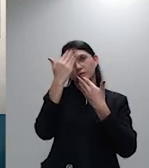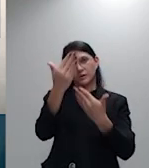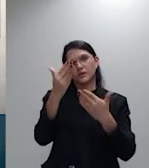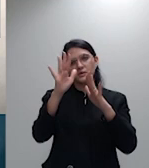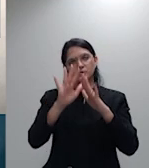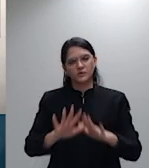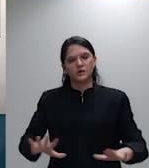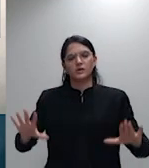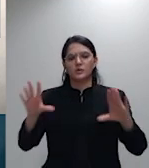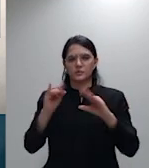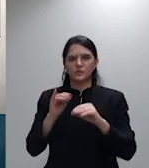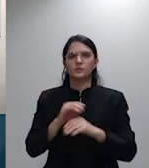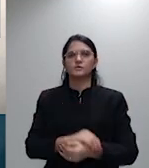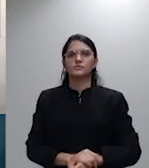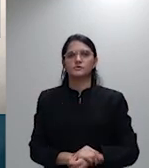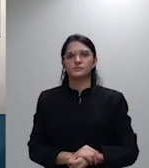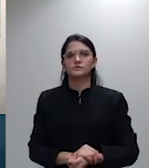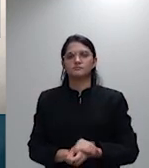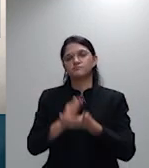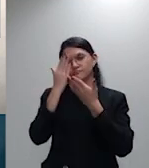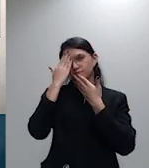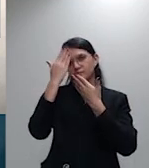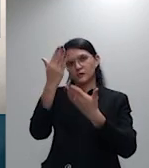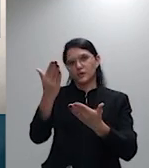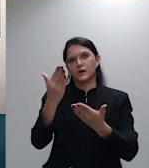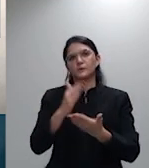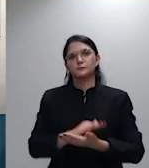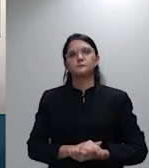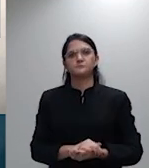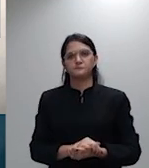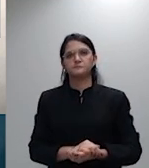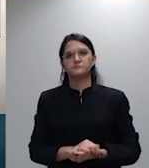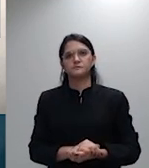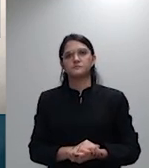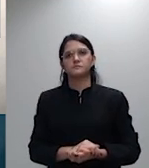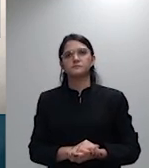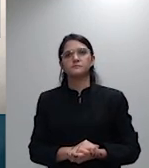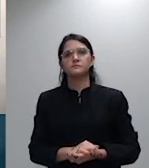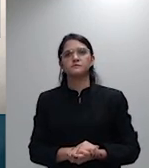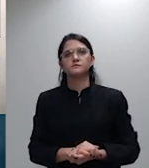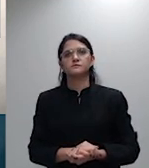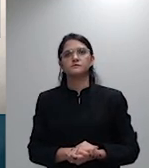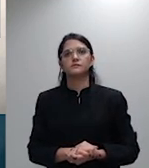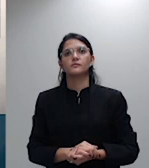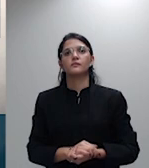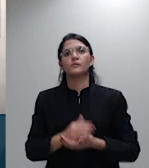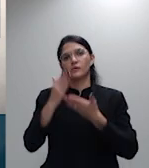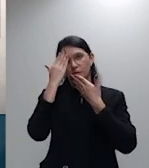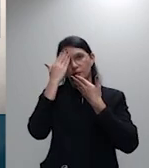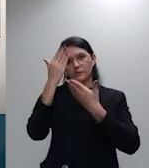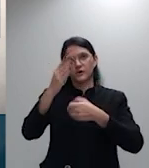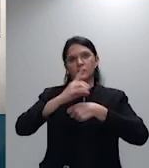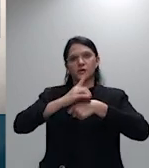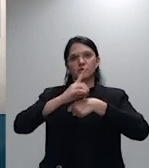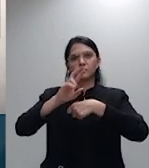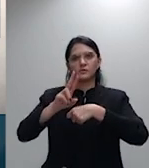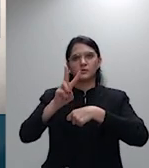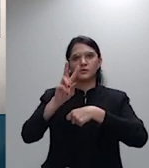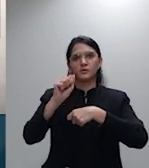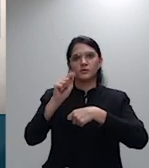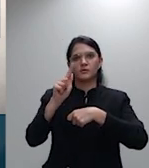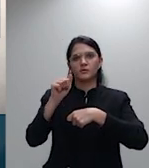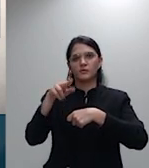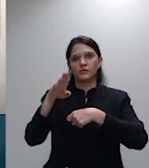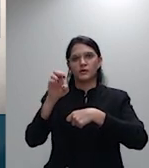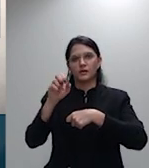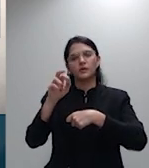muito obrigado pela atenção muito obrigado doutor Wagner agradeço a compreensão de vossa excelência convido agora o doutor